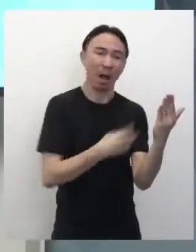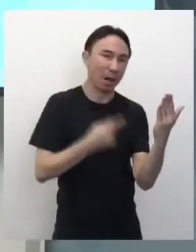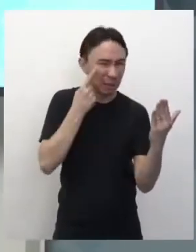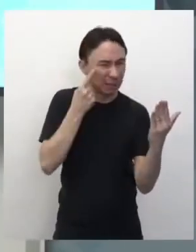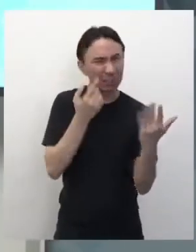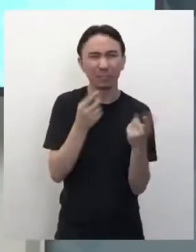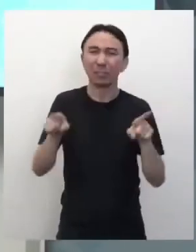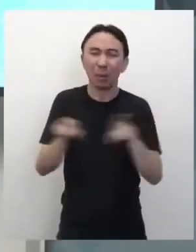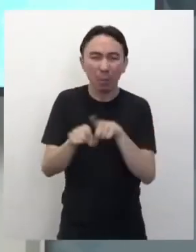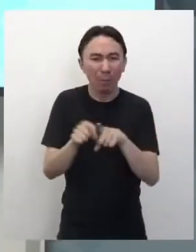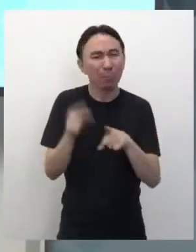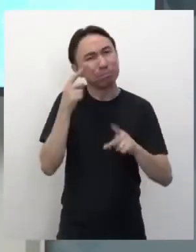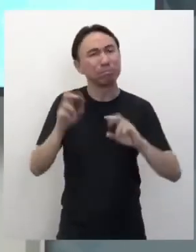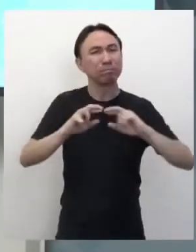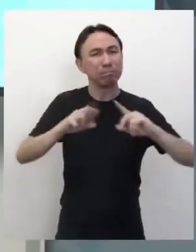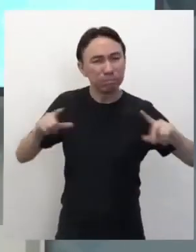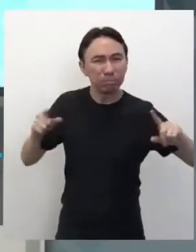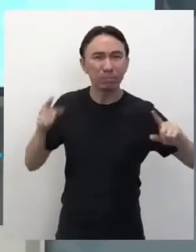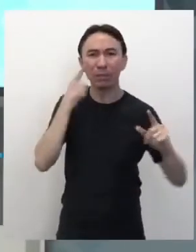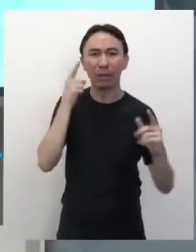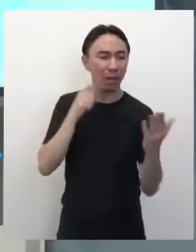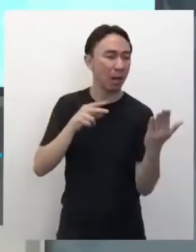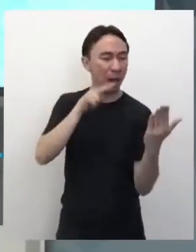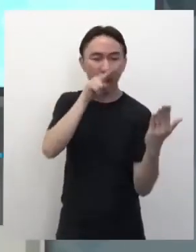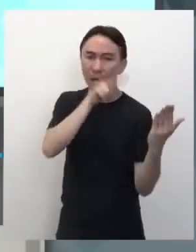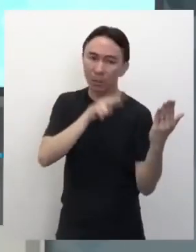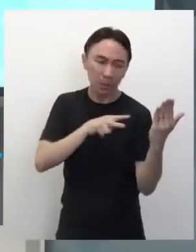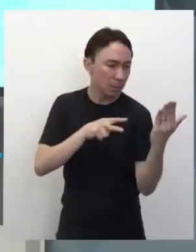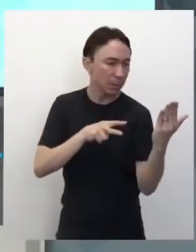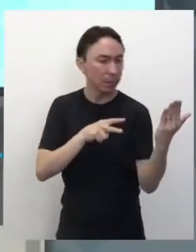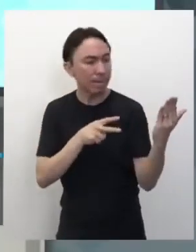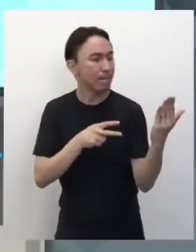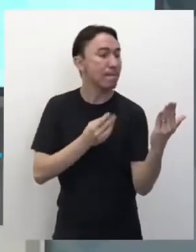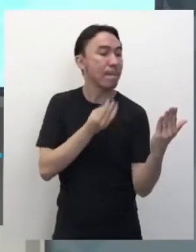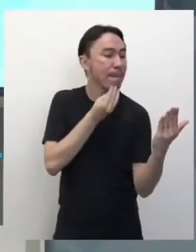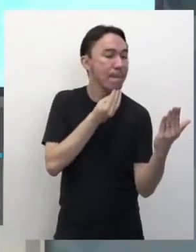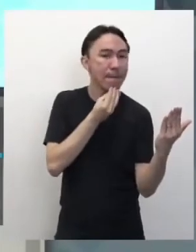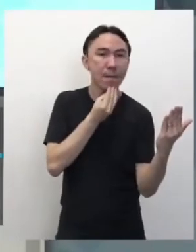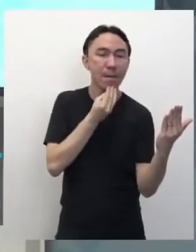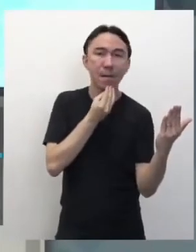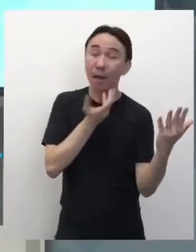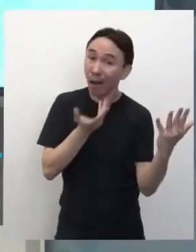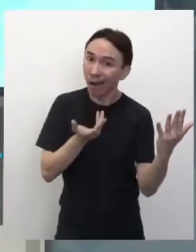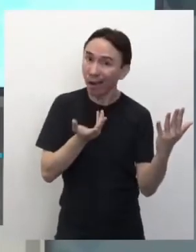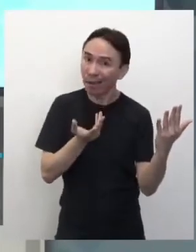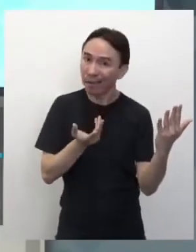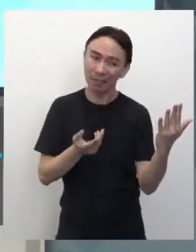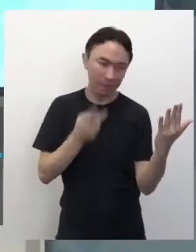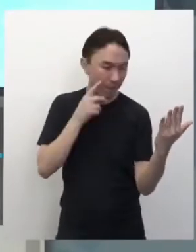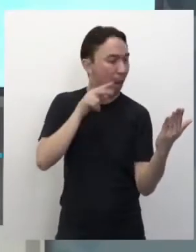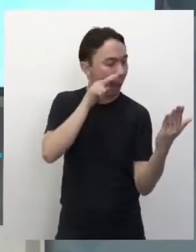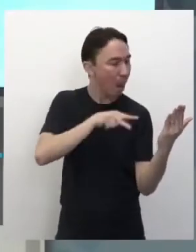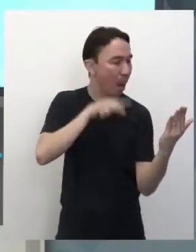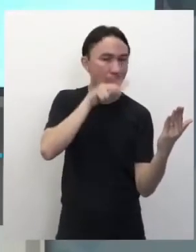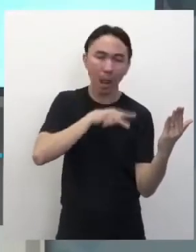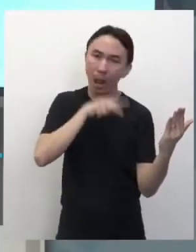leitura, né, de assuntos dessa leitura e prossiga com ela, tá?